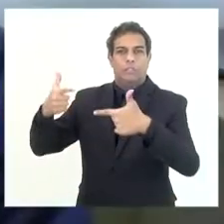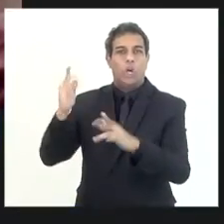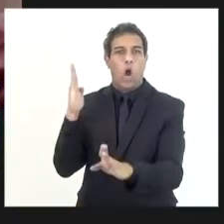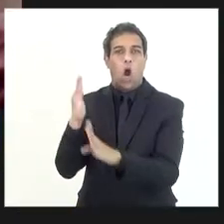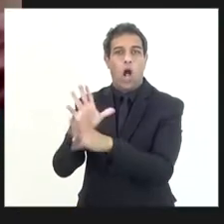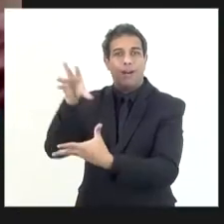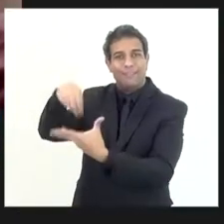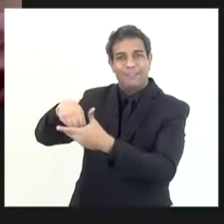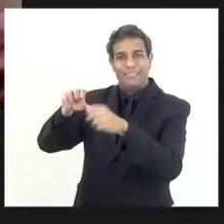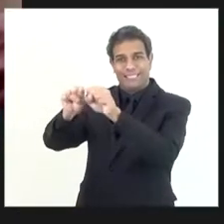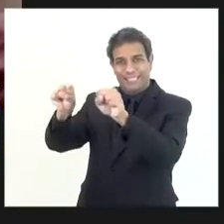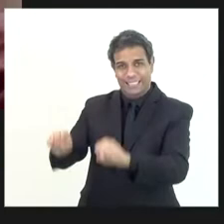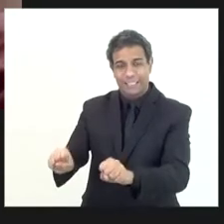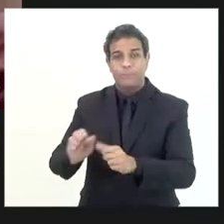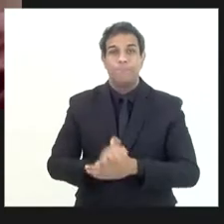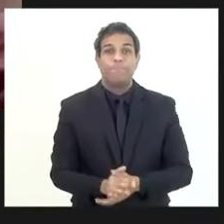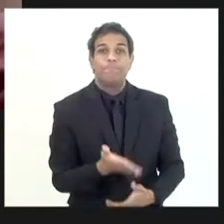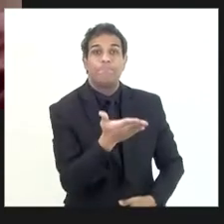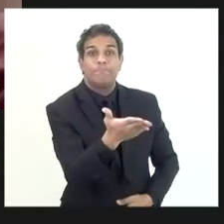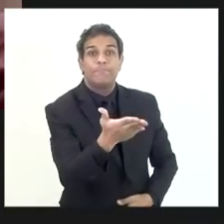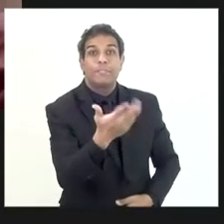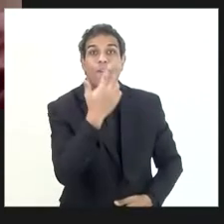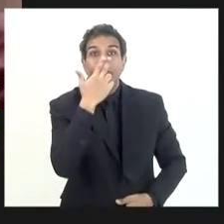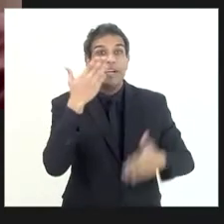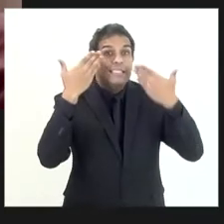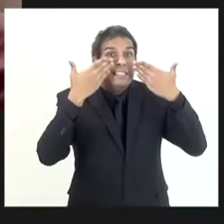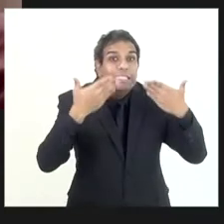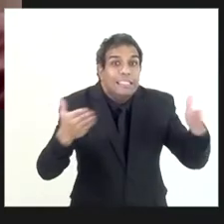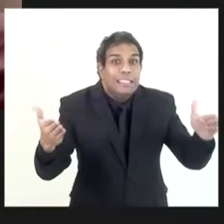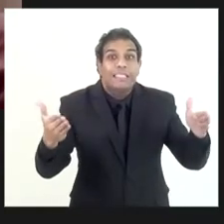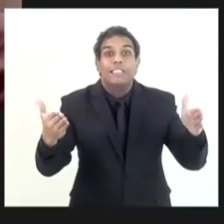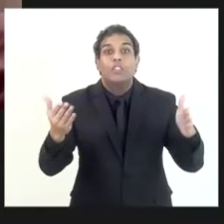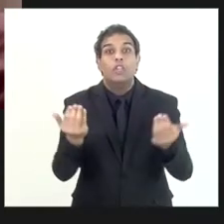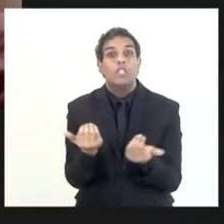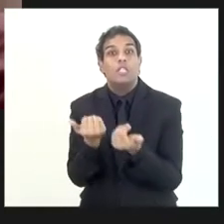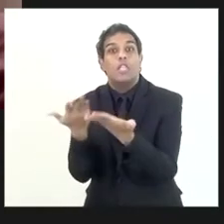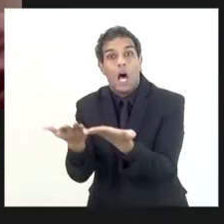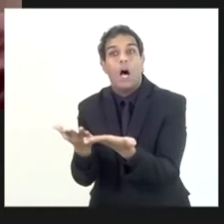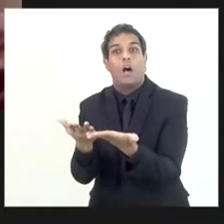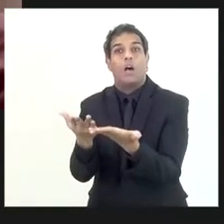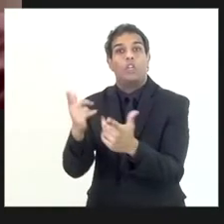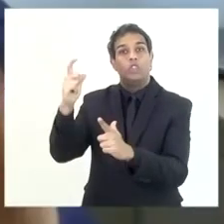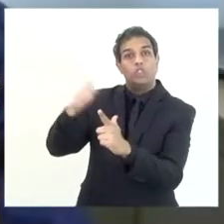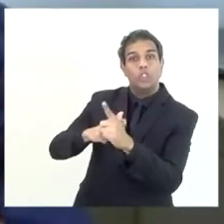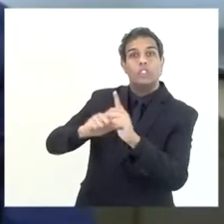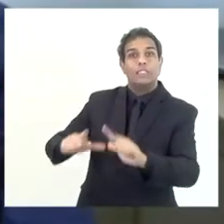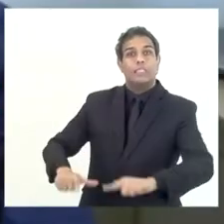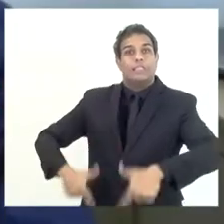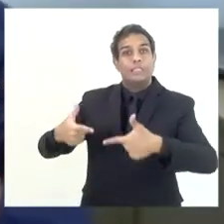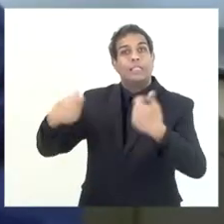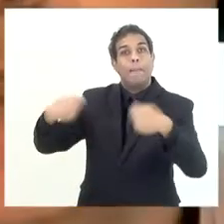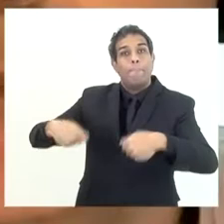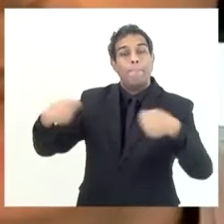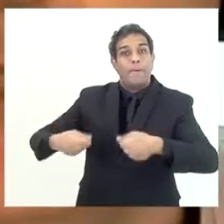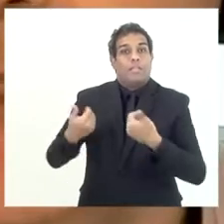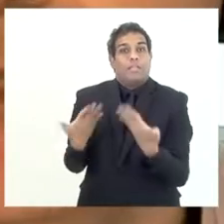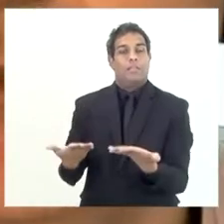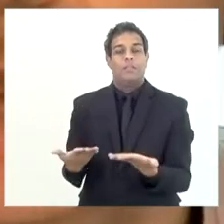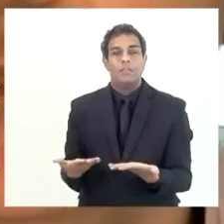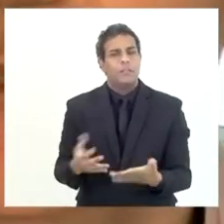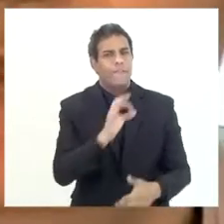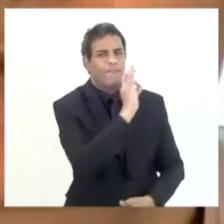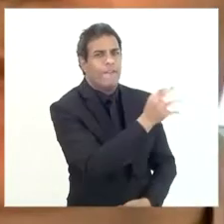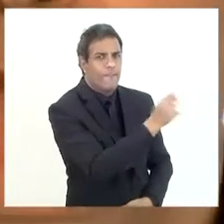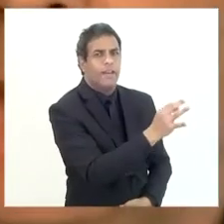Mas eu estou falando em termos da transparência do lançamento da dívida ativa. Eu entendi, perfeitamente.